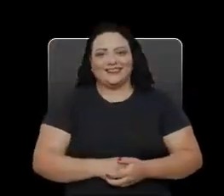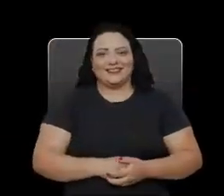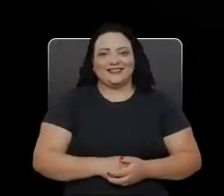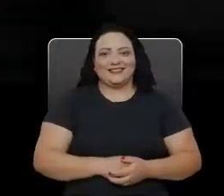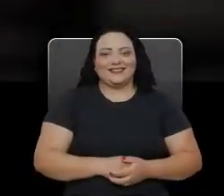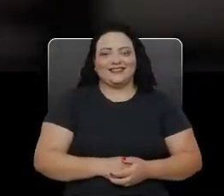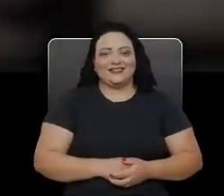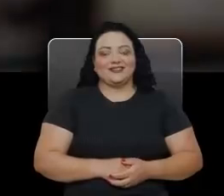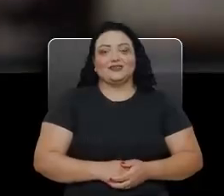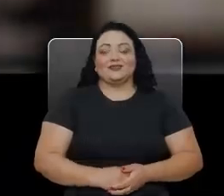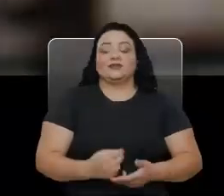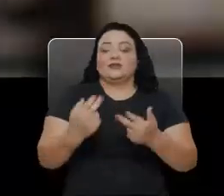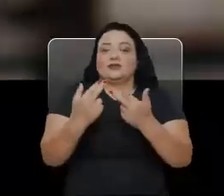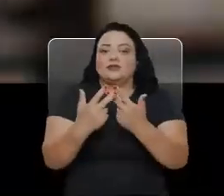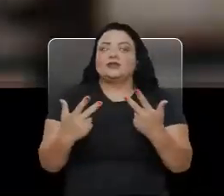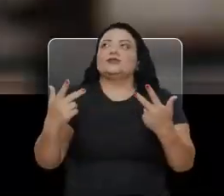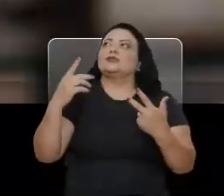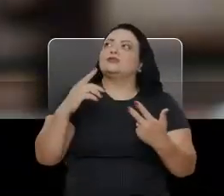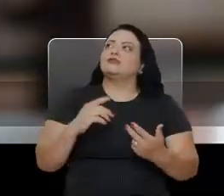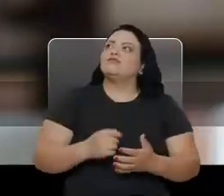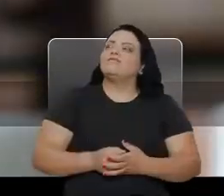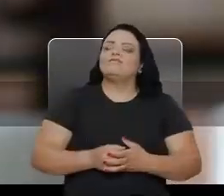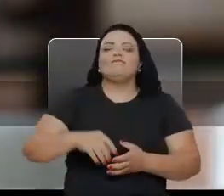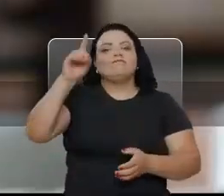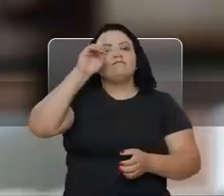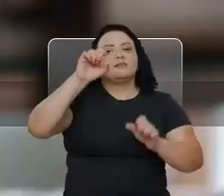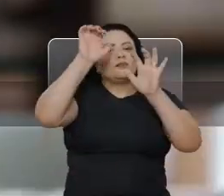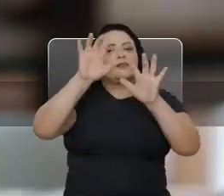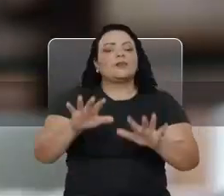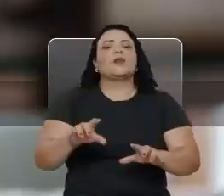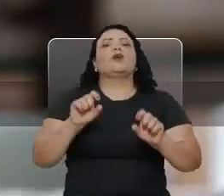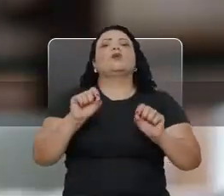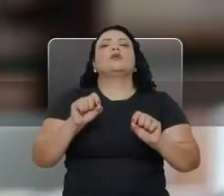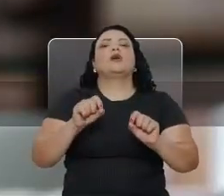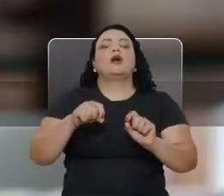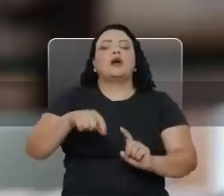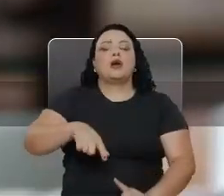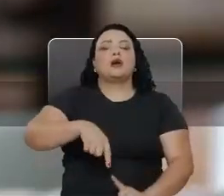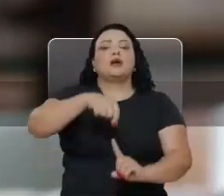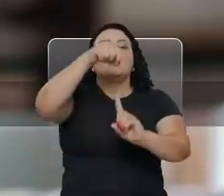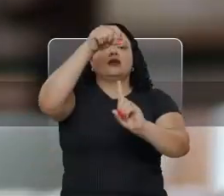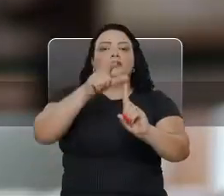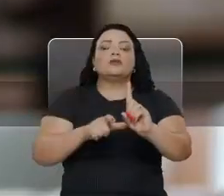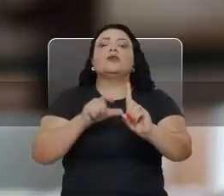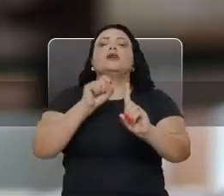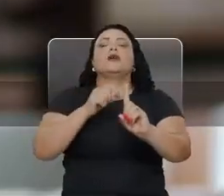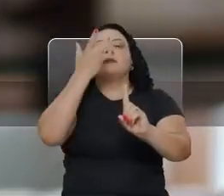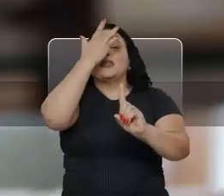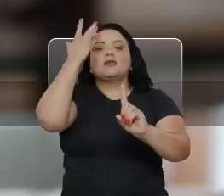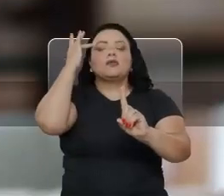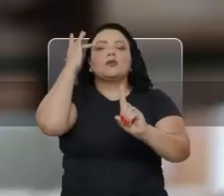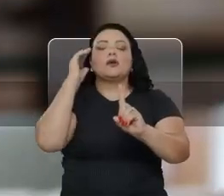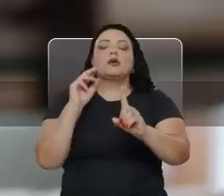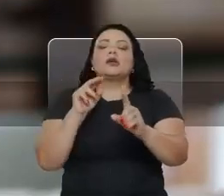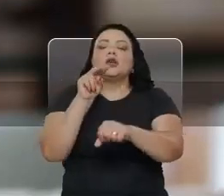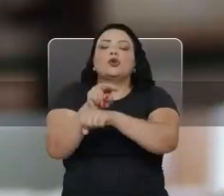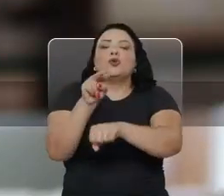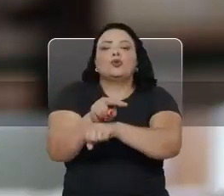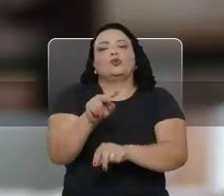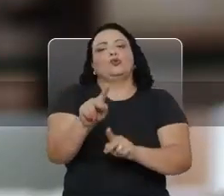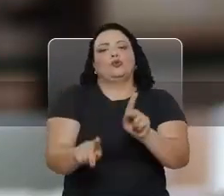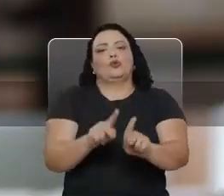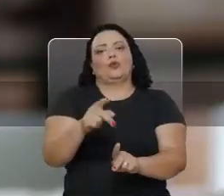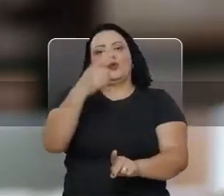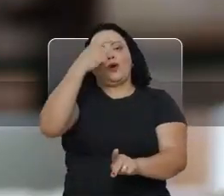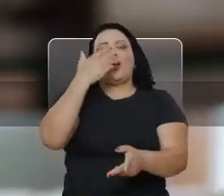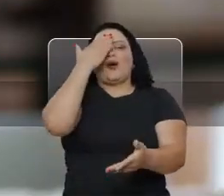Uma das formas de Deus abençoar é dando governantes que se importem com a população Então